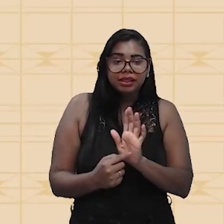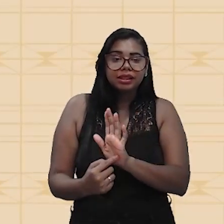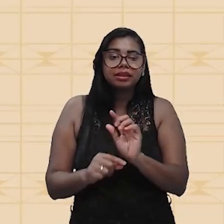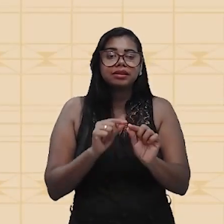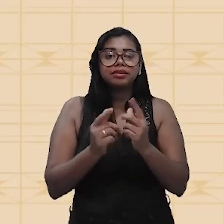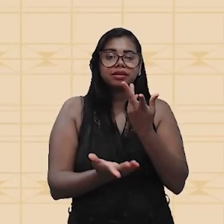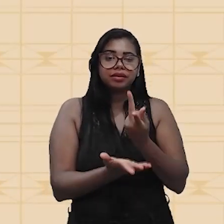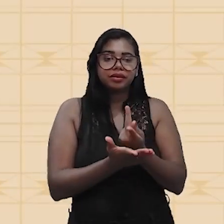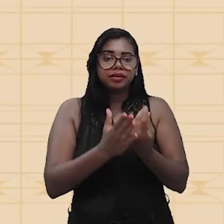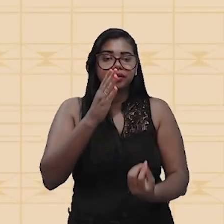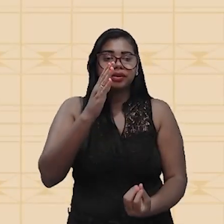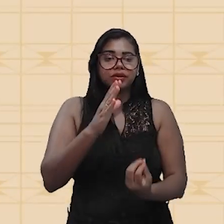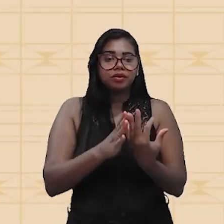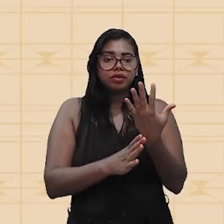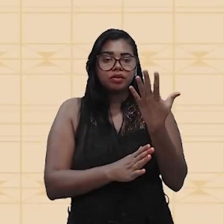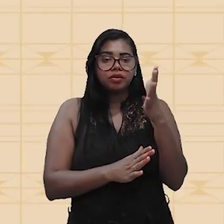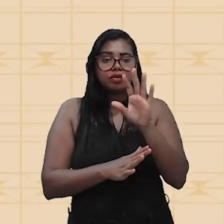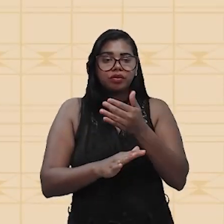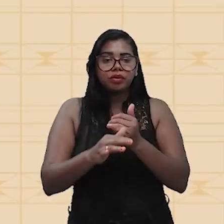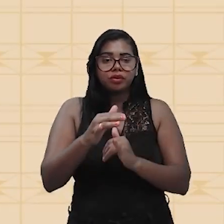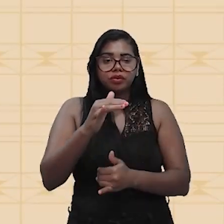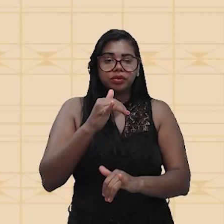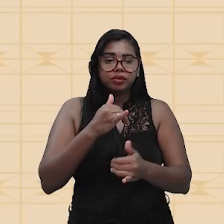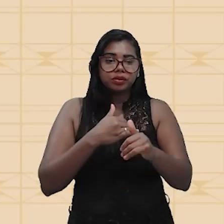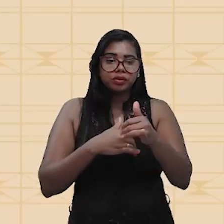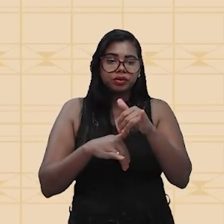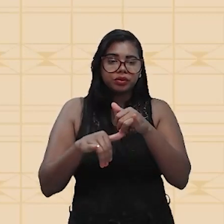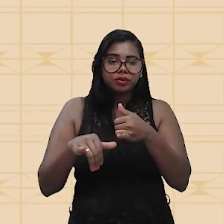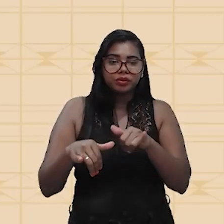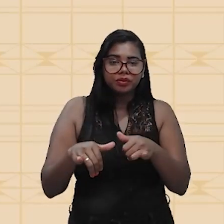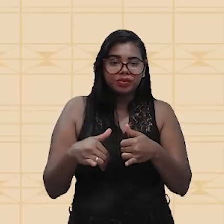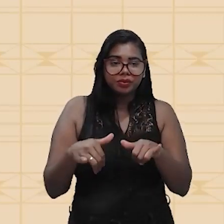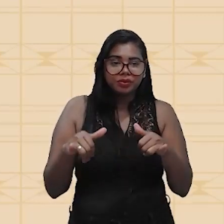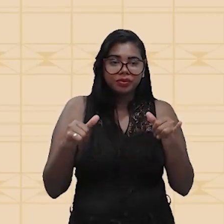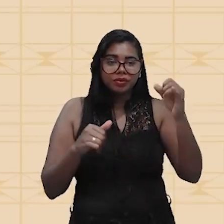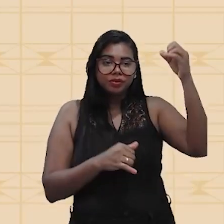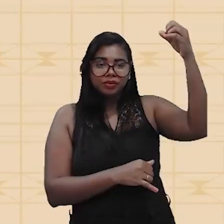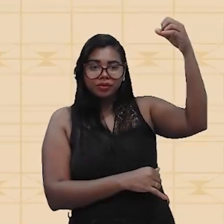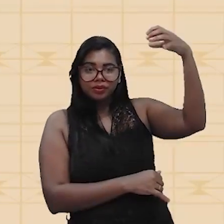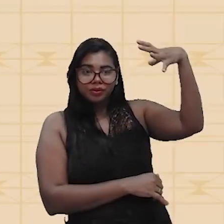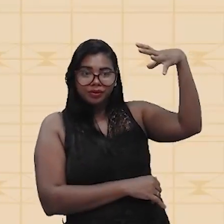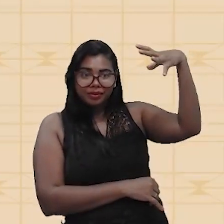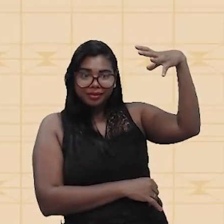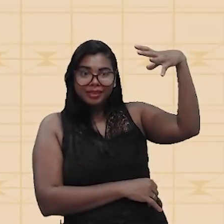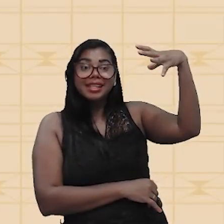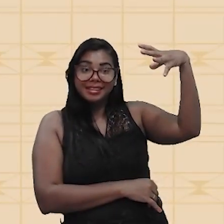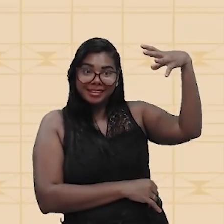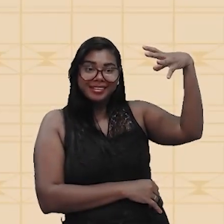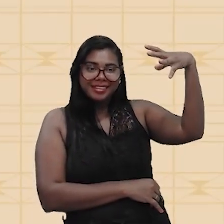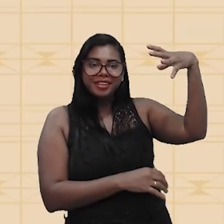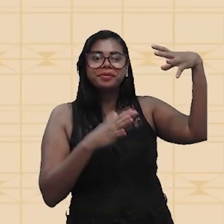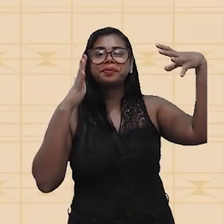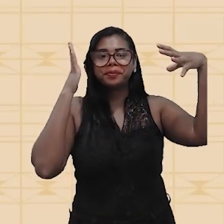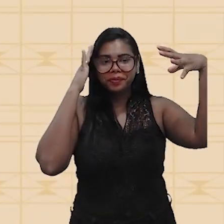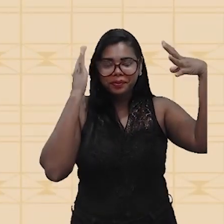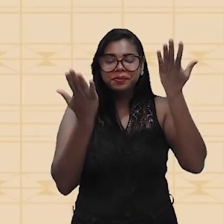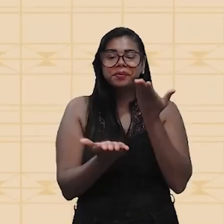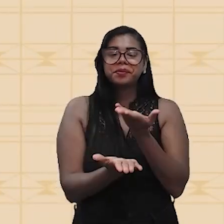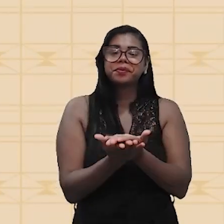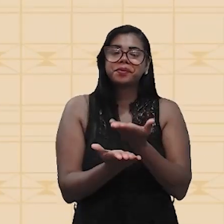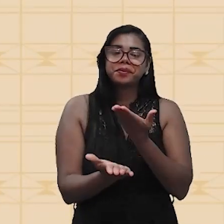fluxo de elétrons vai fazer com que a lâmpada venha a funcionar. Então, quando a gente estuda esse